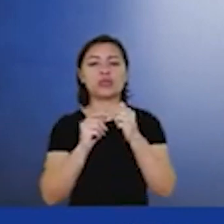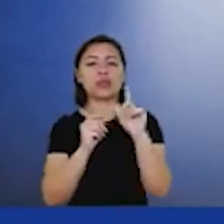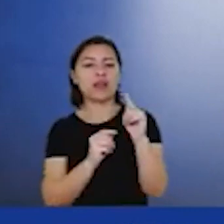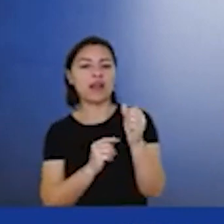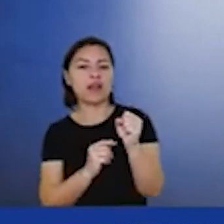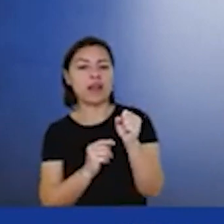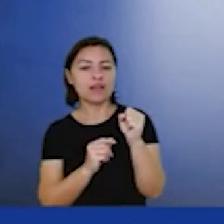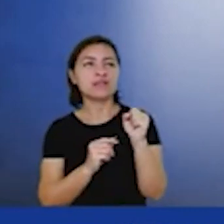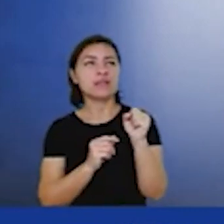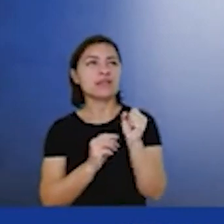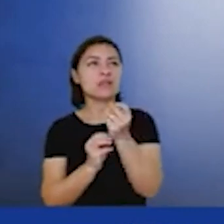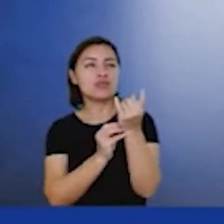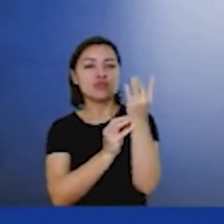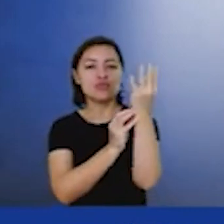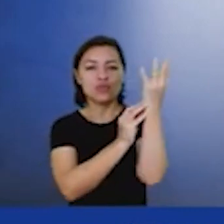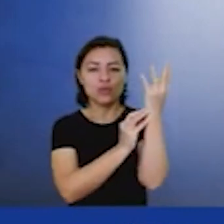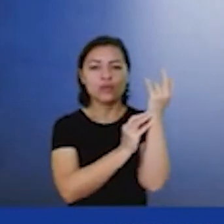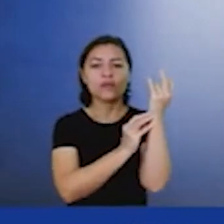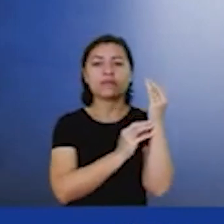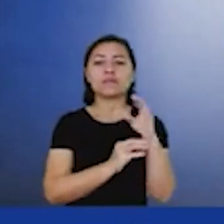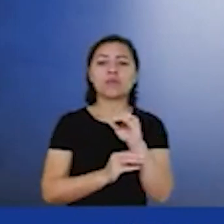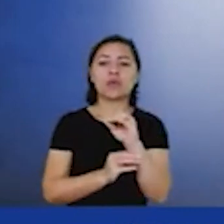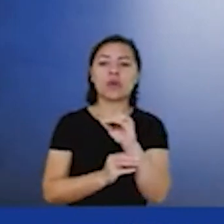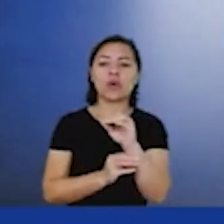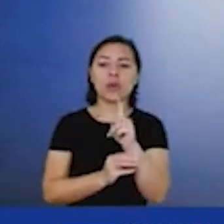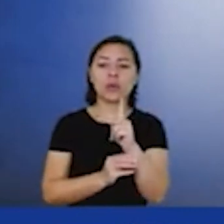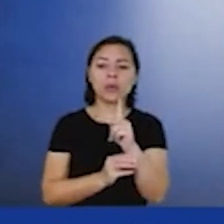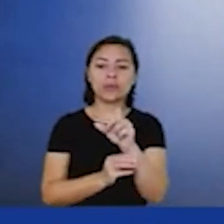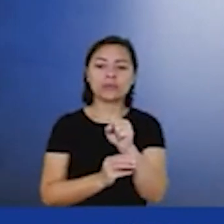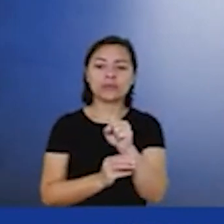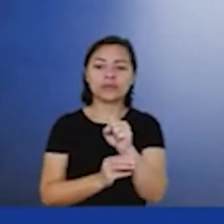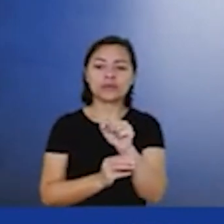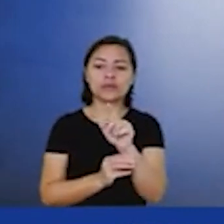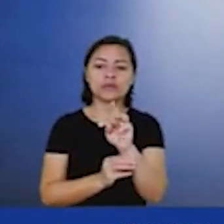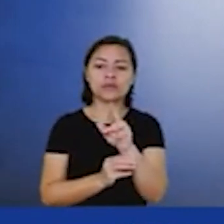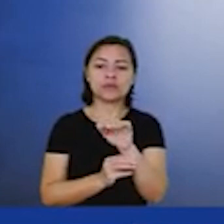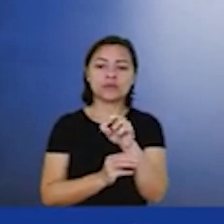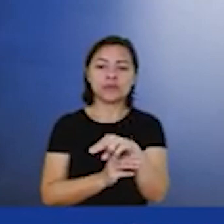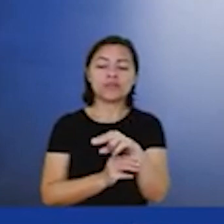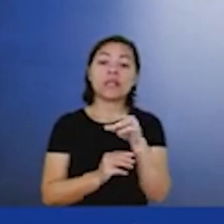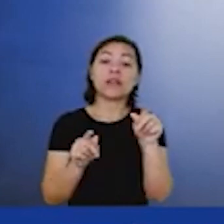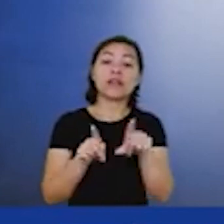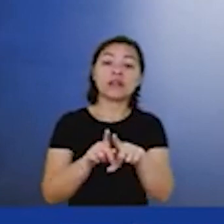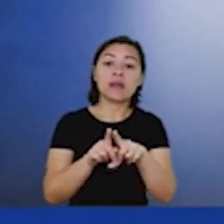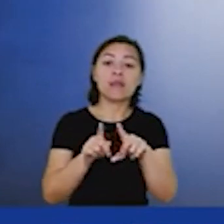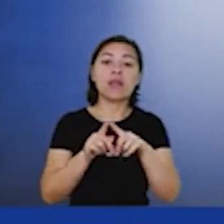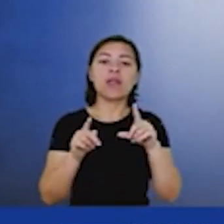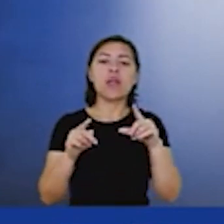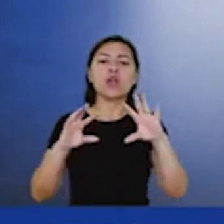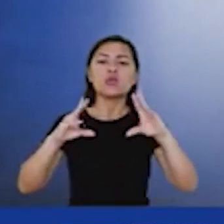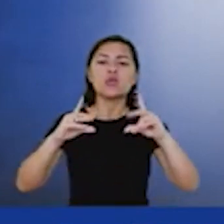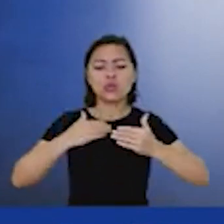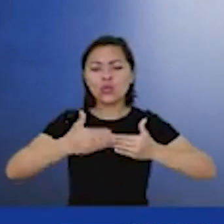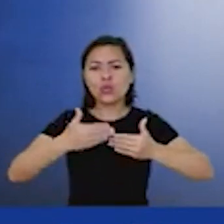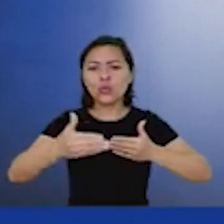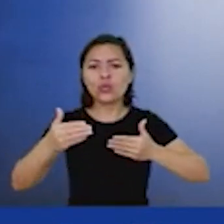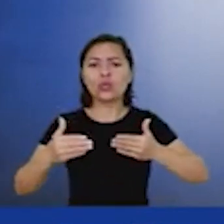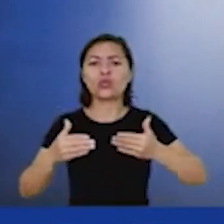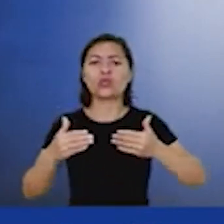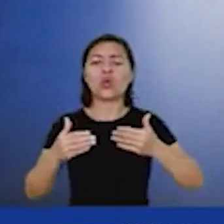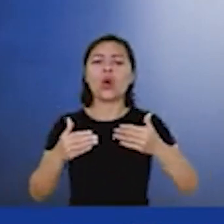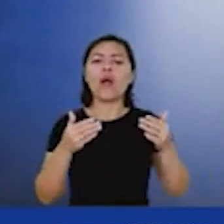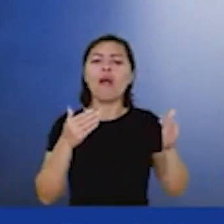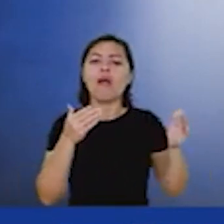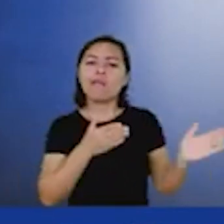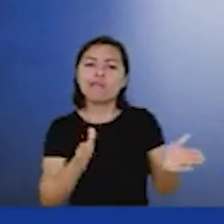fugitivas no upstream ao longo da cadeia até no processamento transporte para